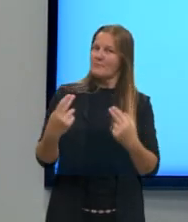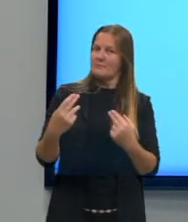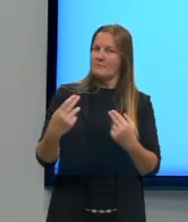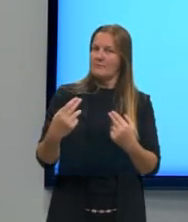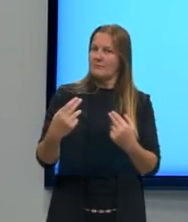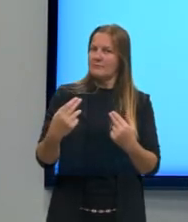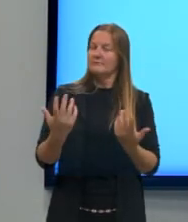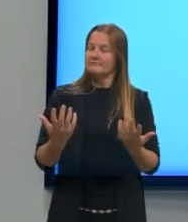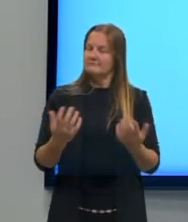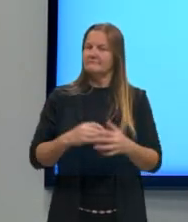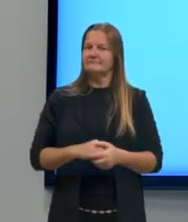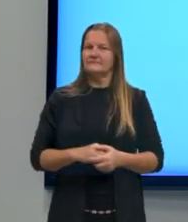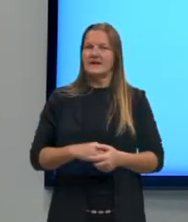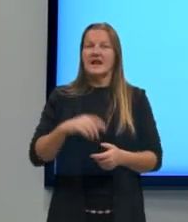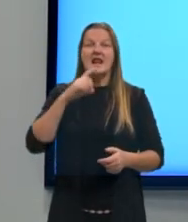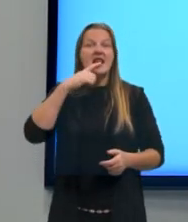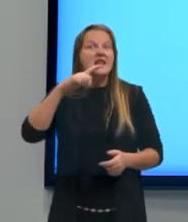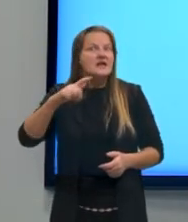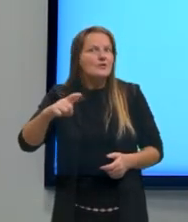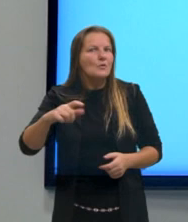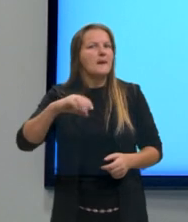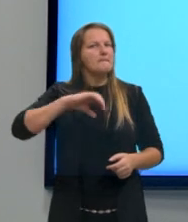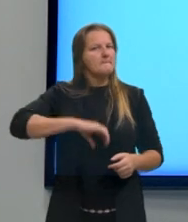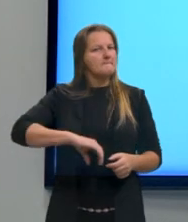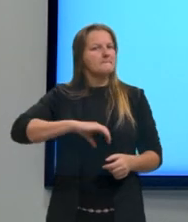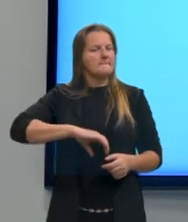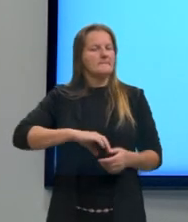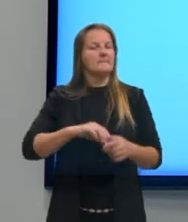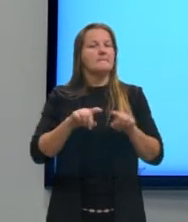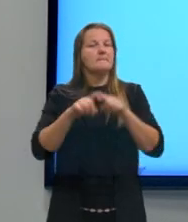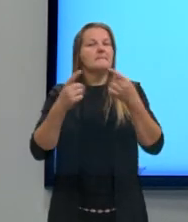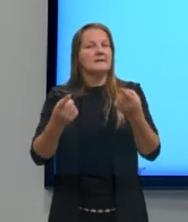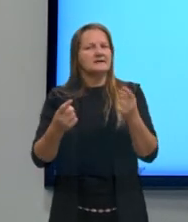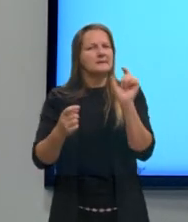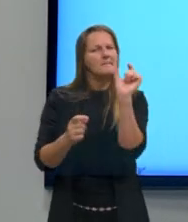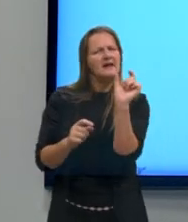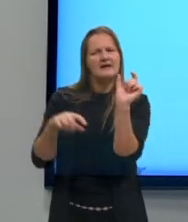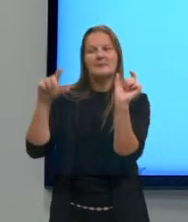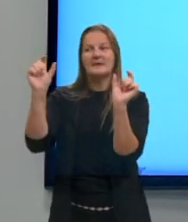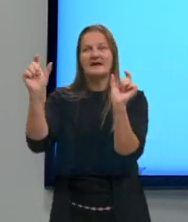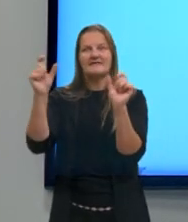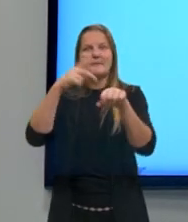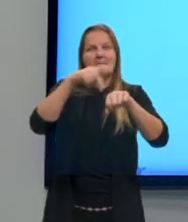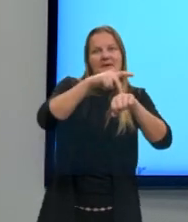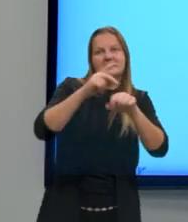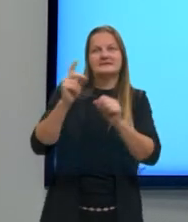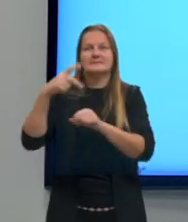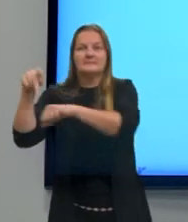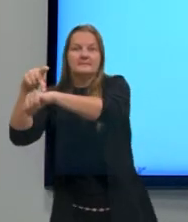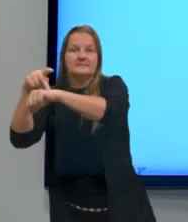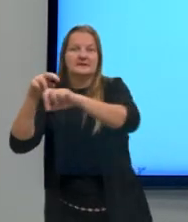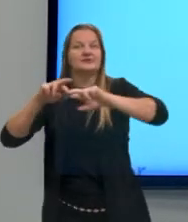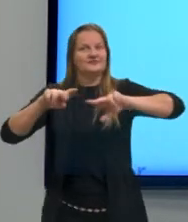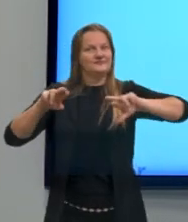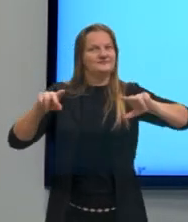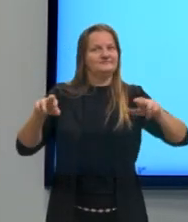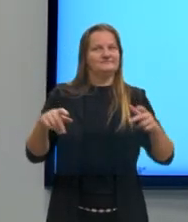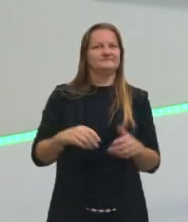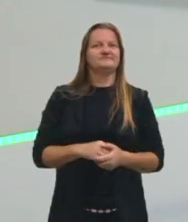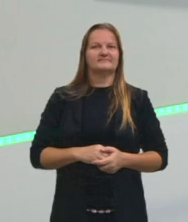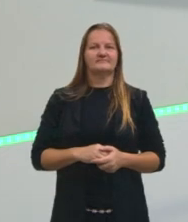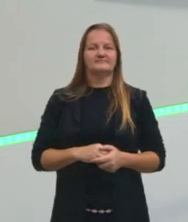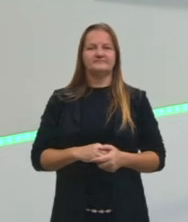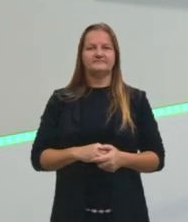Então, é óbvio que a gente vai ter algumas palavras que são diferentes aqui e nos